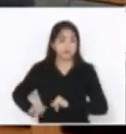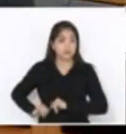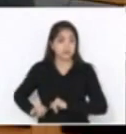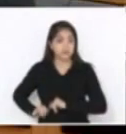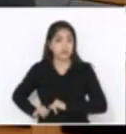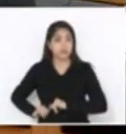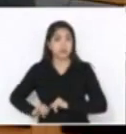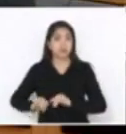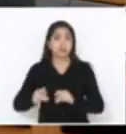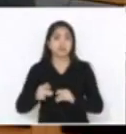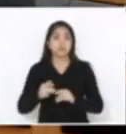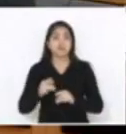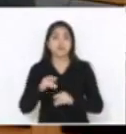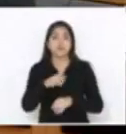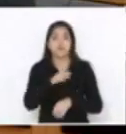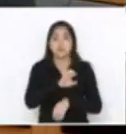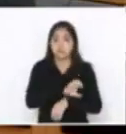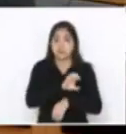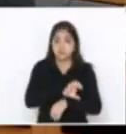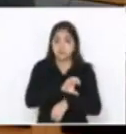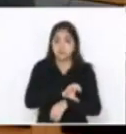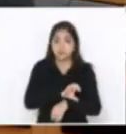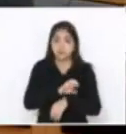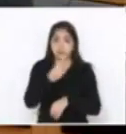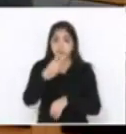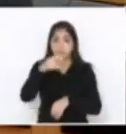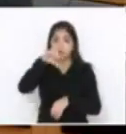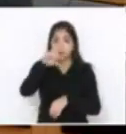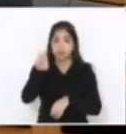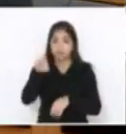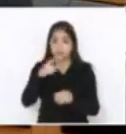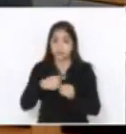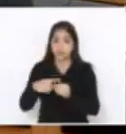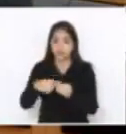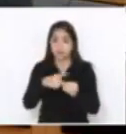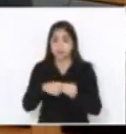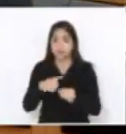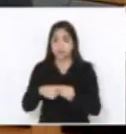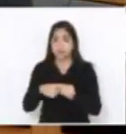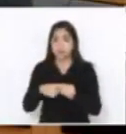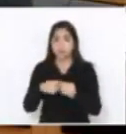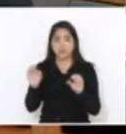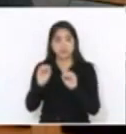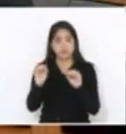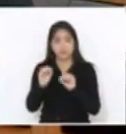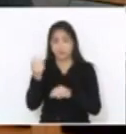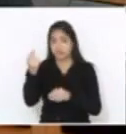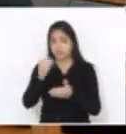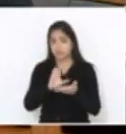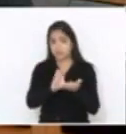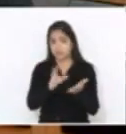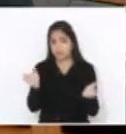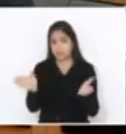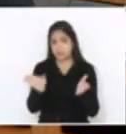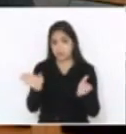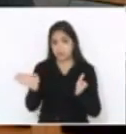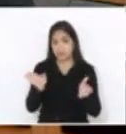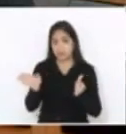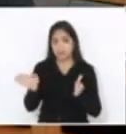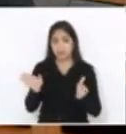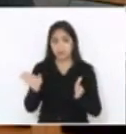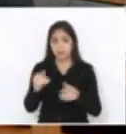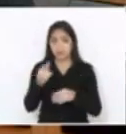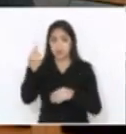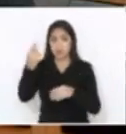Executivo Estadual, 295 prefeituras que ficarão sem recursos esse ano. E nós sabemos que os únicos recursos que as